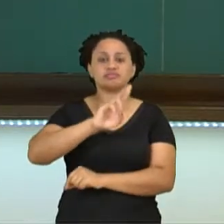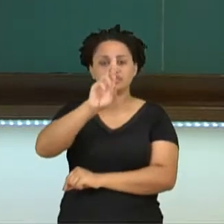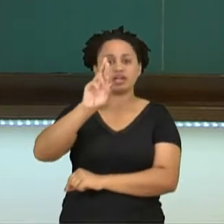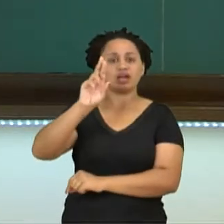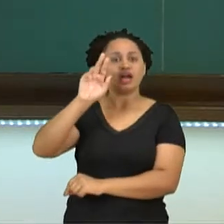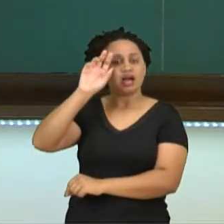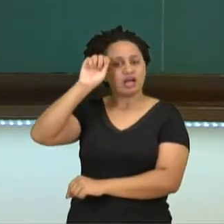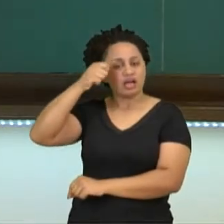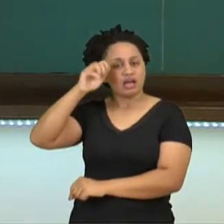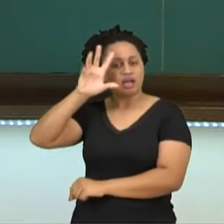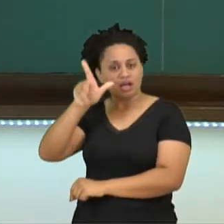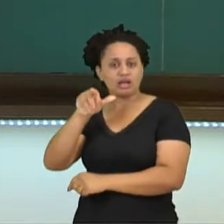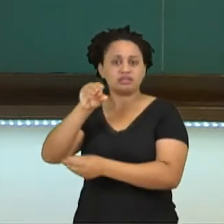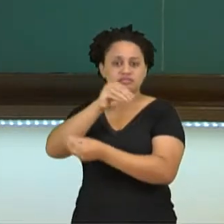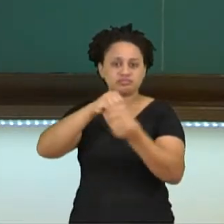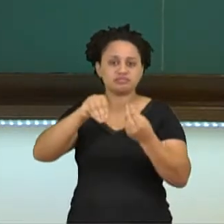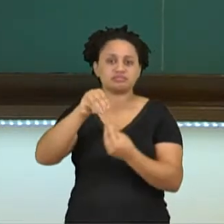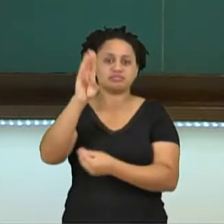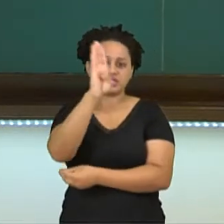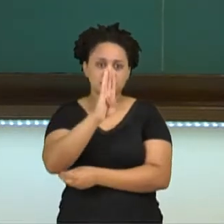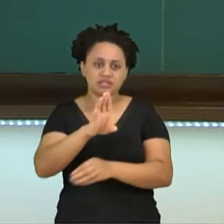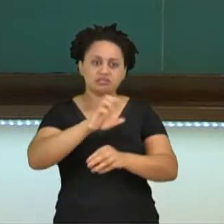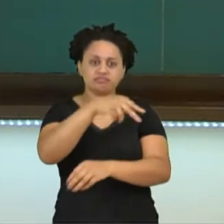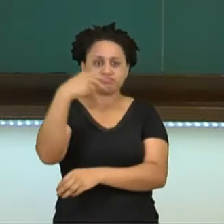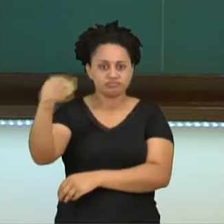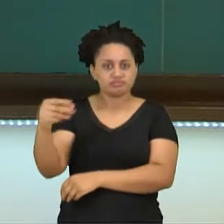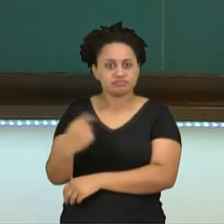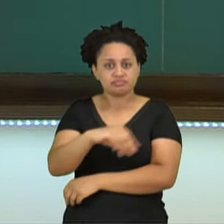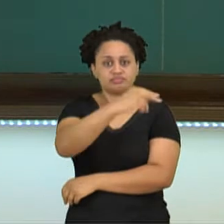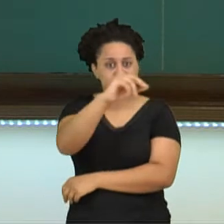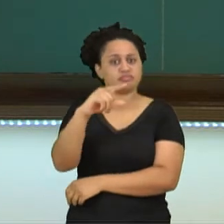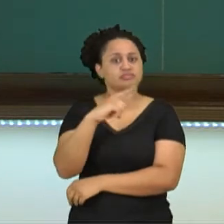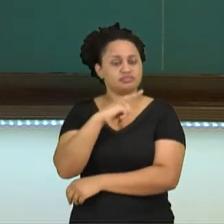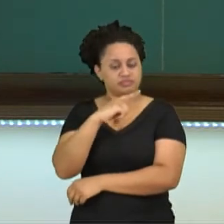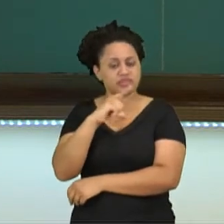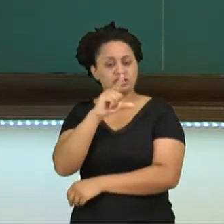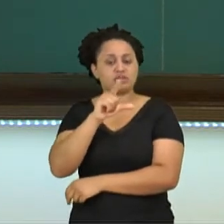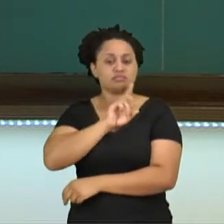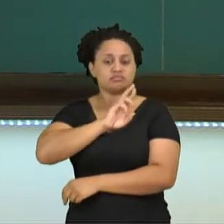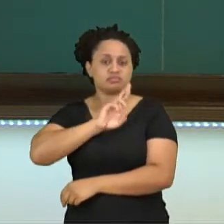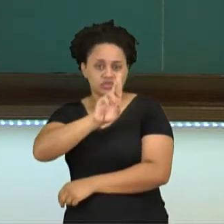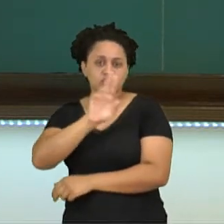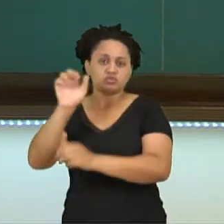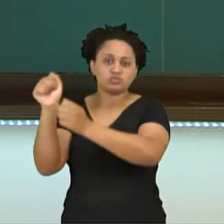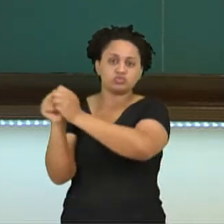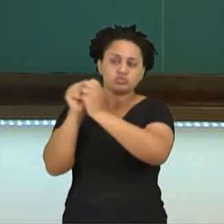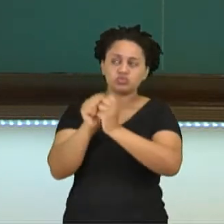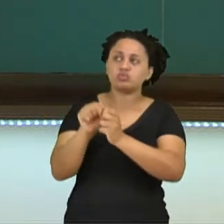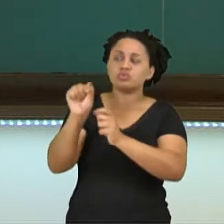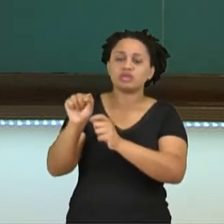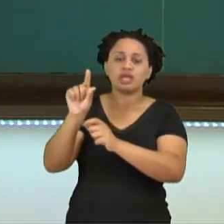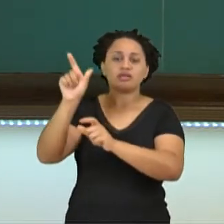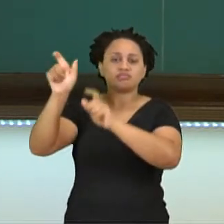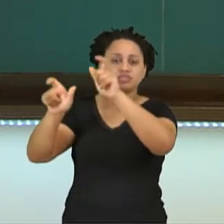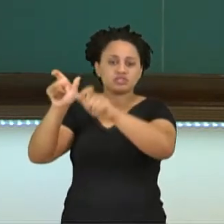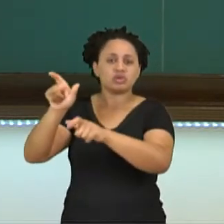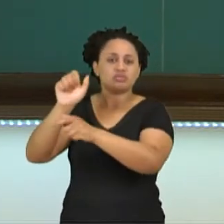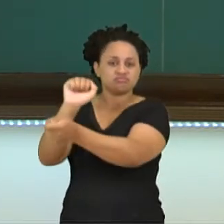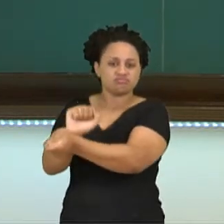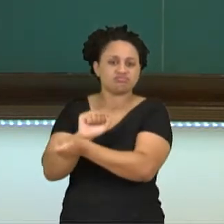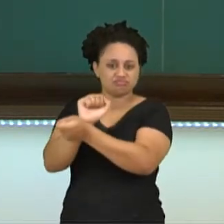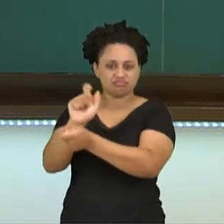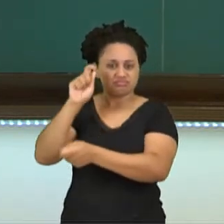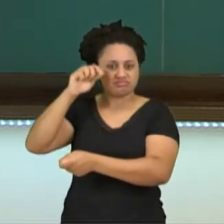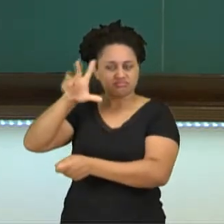-brasileiras, A Umbanda e o Candomblé, essas religiões que vieram junto com os escravos que foram trazidos da África,